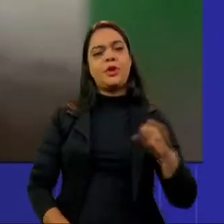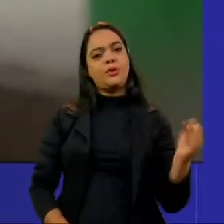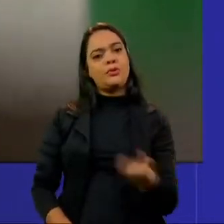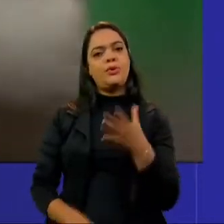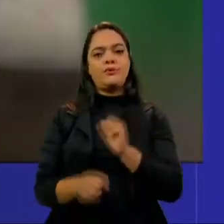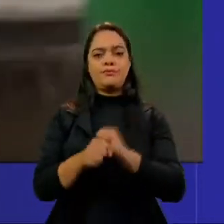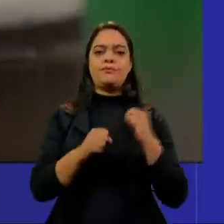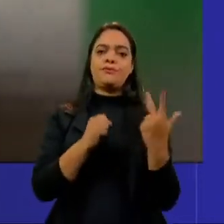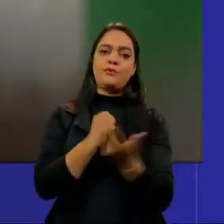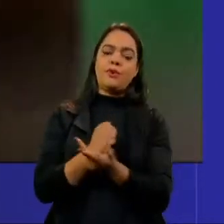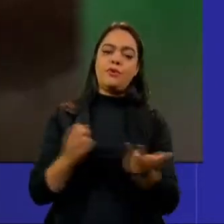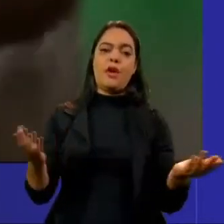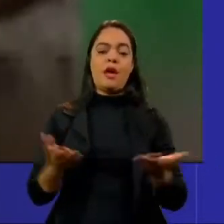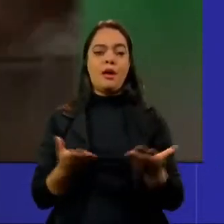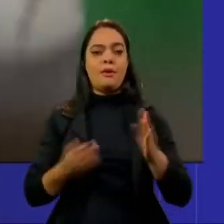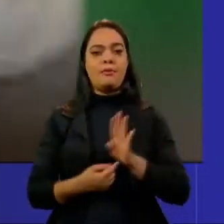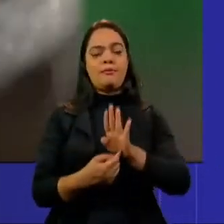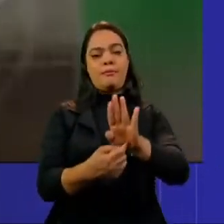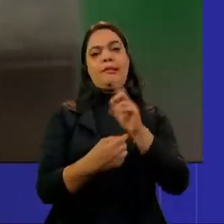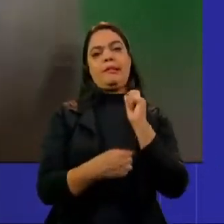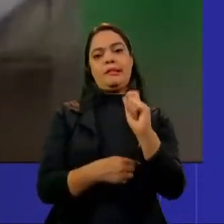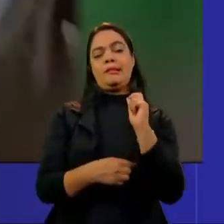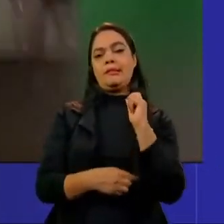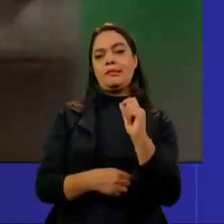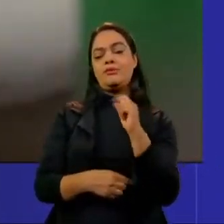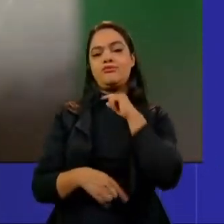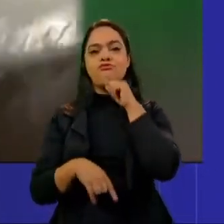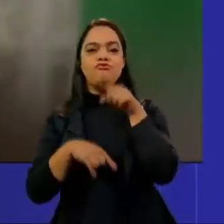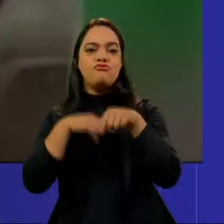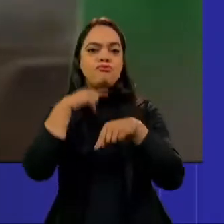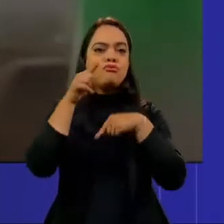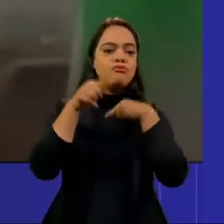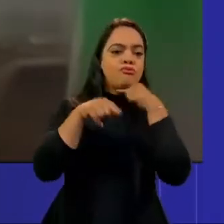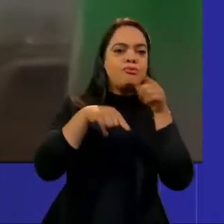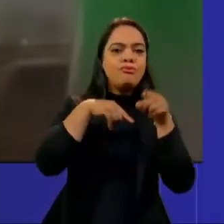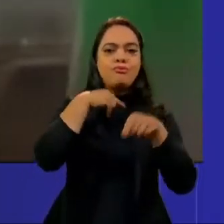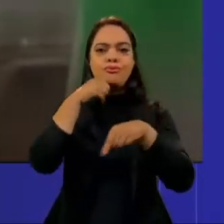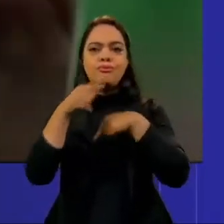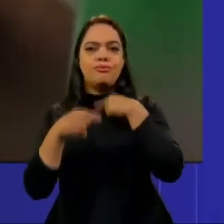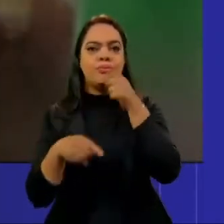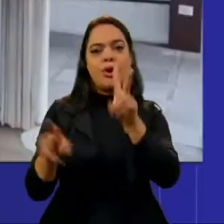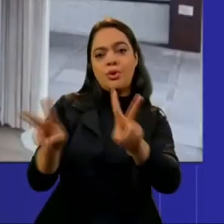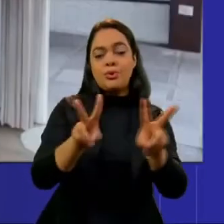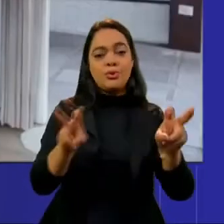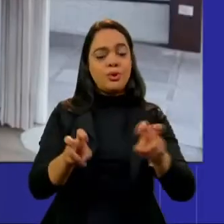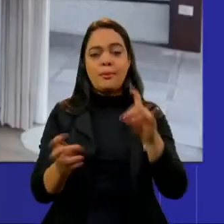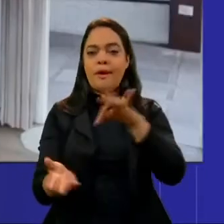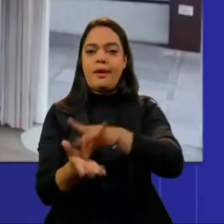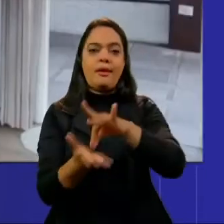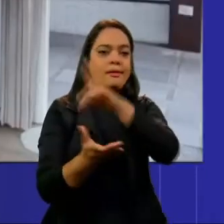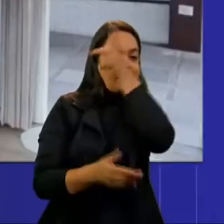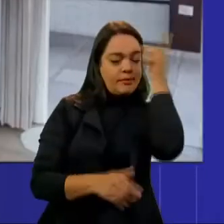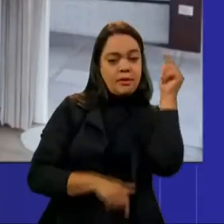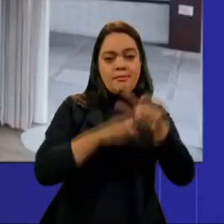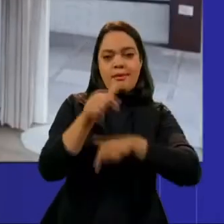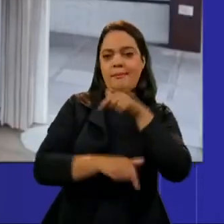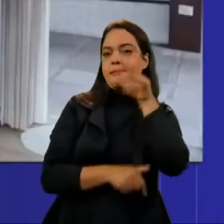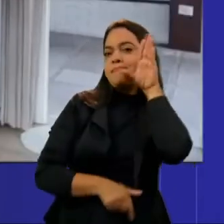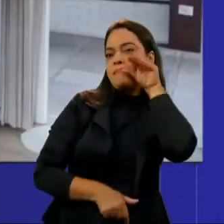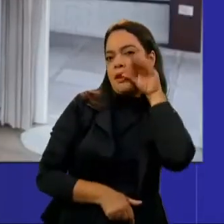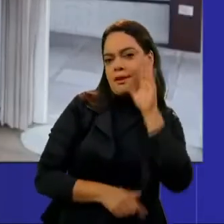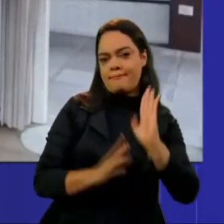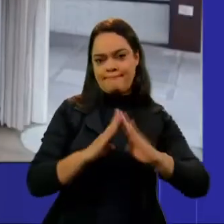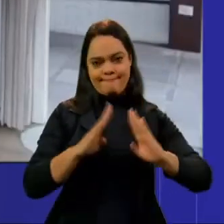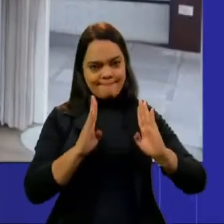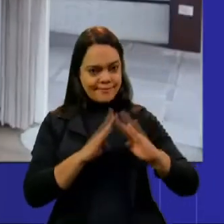coronavírus deixou à mostra uma série de questionamentos e incertezas sobre a realidade dos trabalhadores domésticos, que